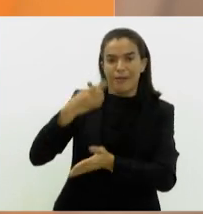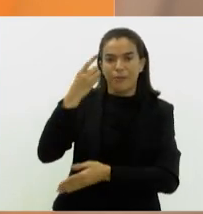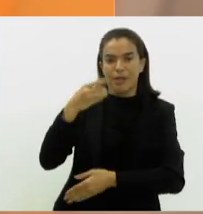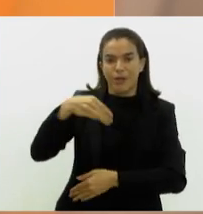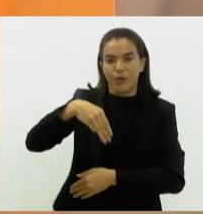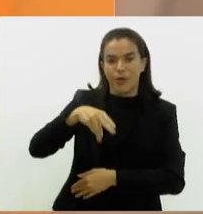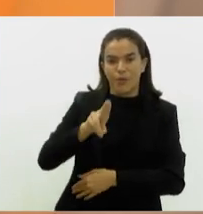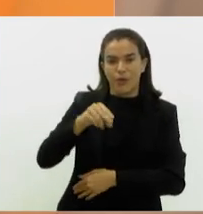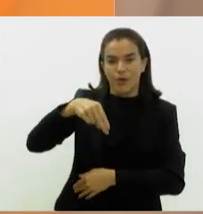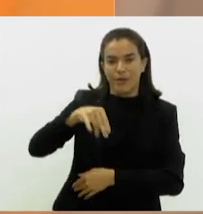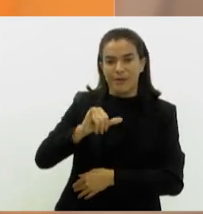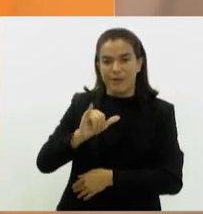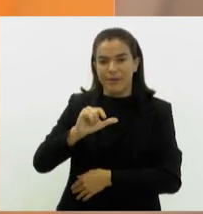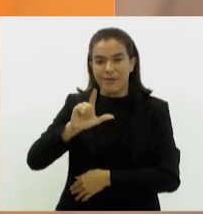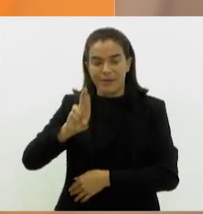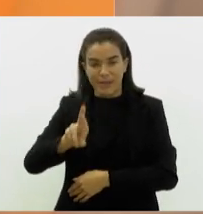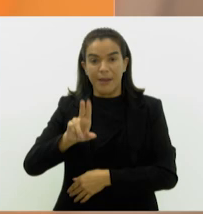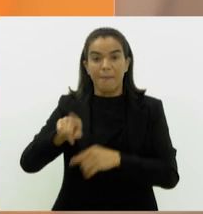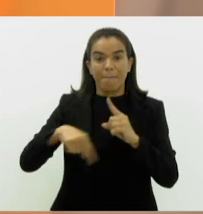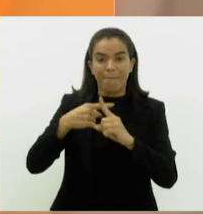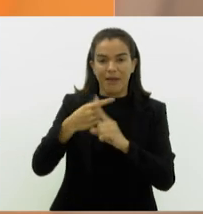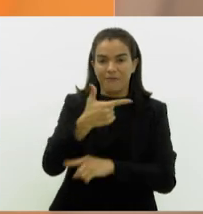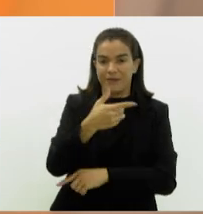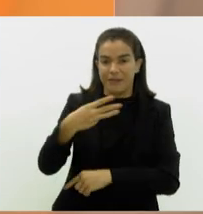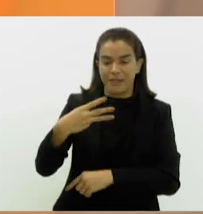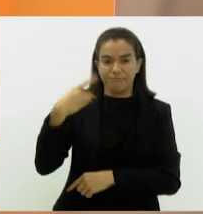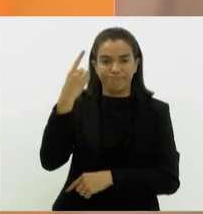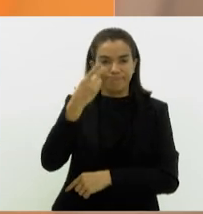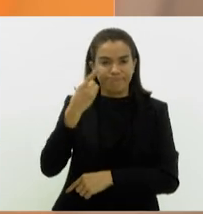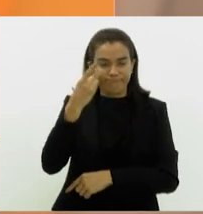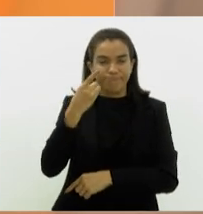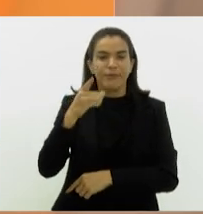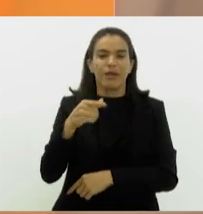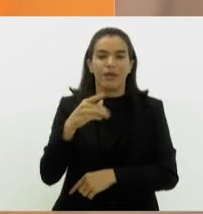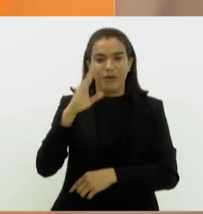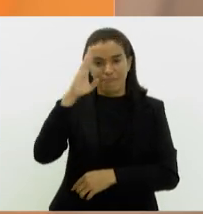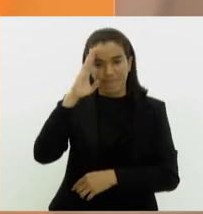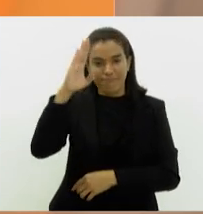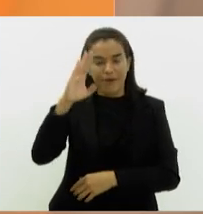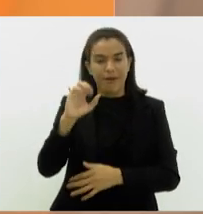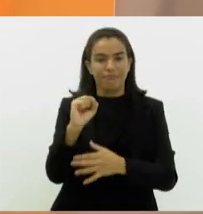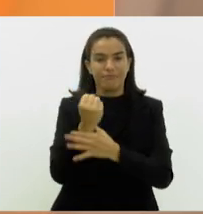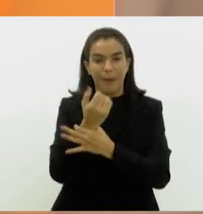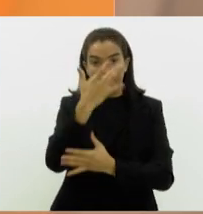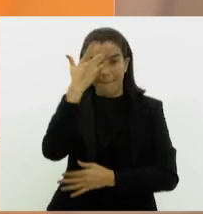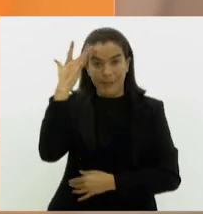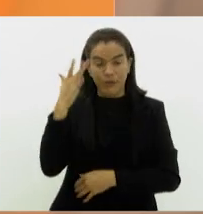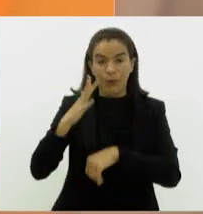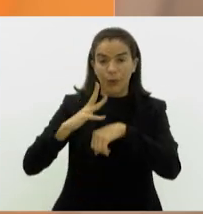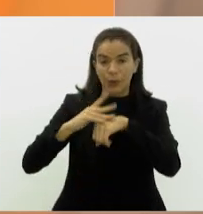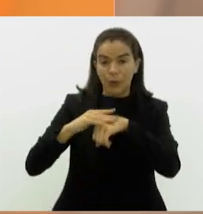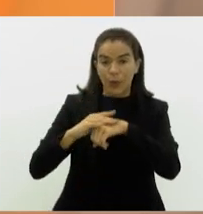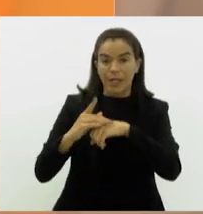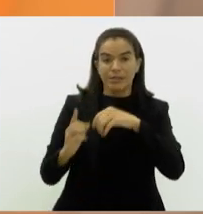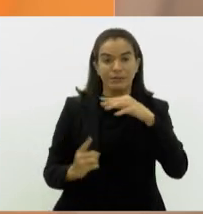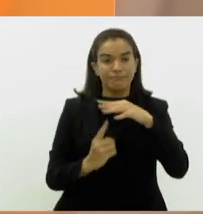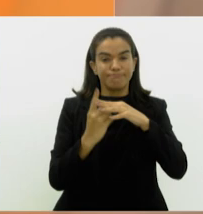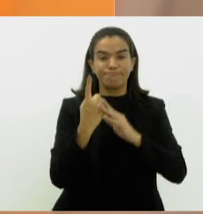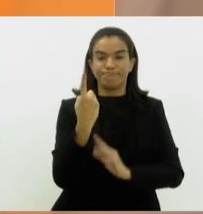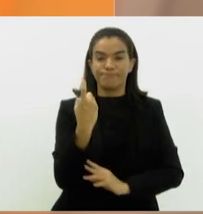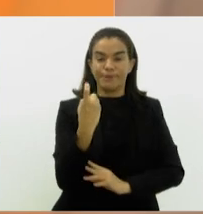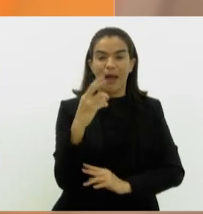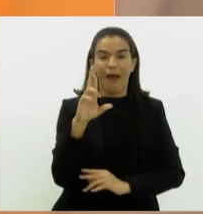Neto e 23 parlamentares para garantir o atendimento prioritário de pessoas com doenças raras nas